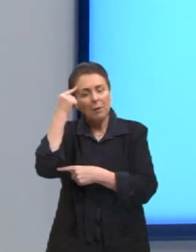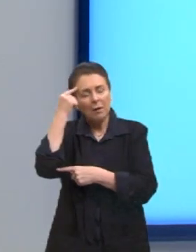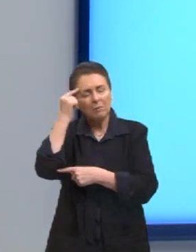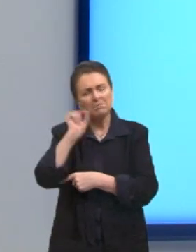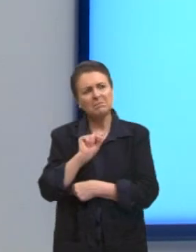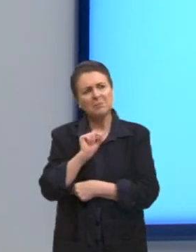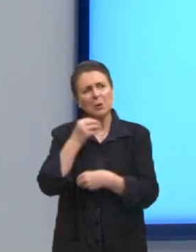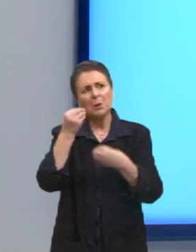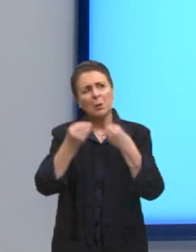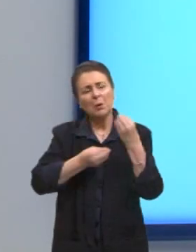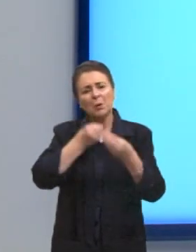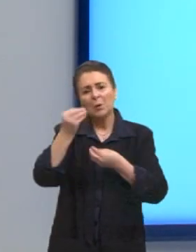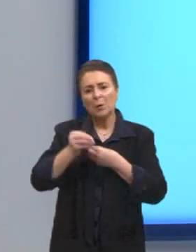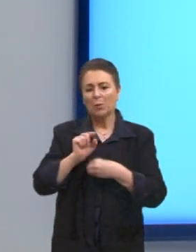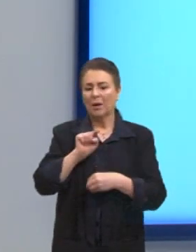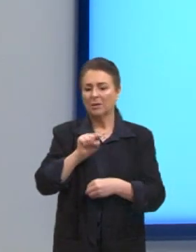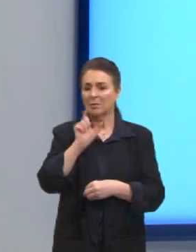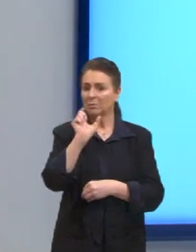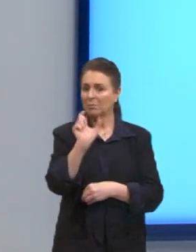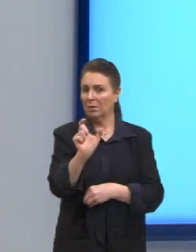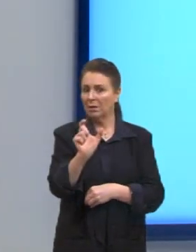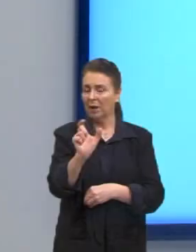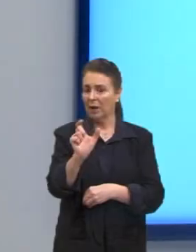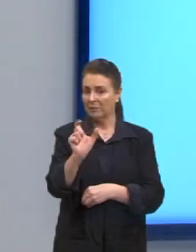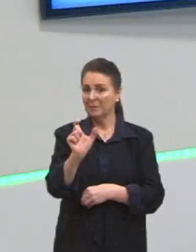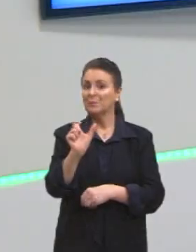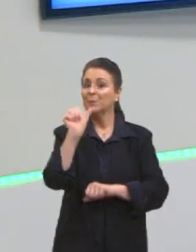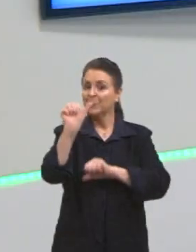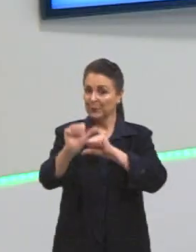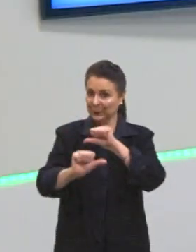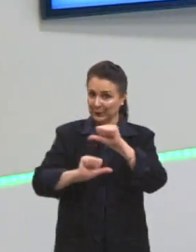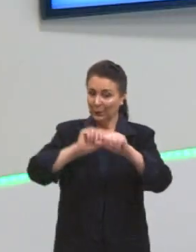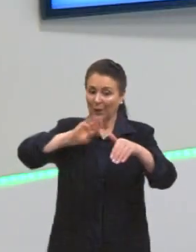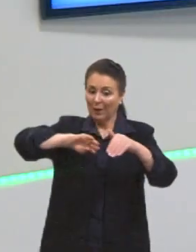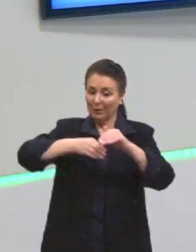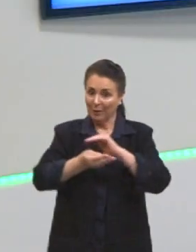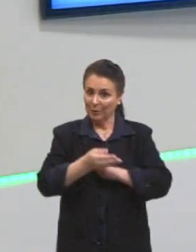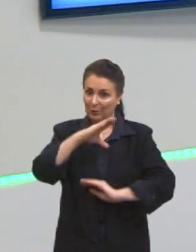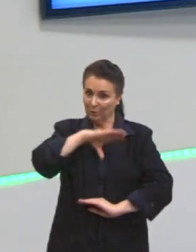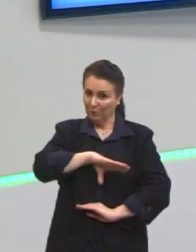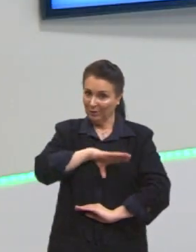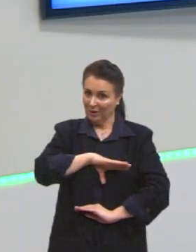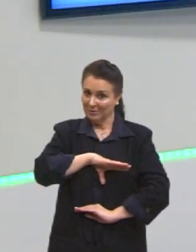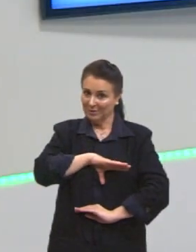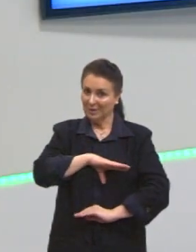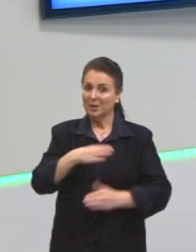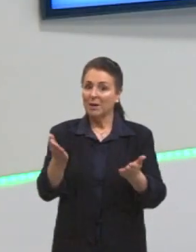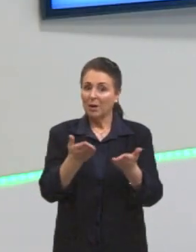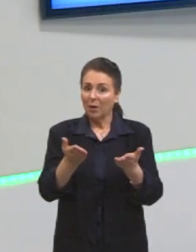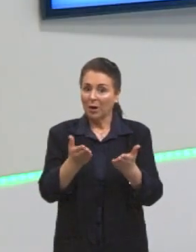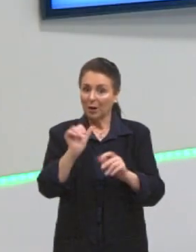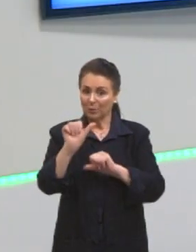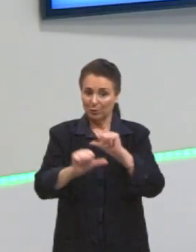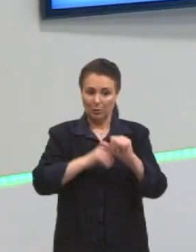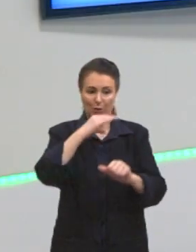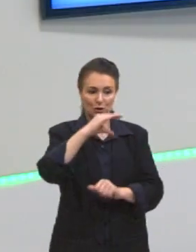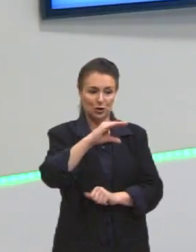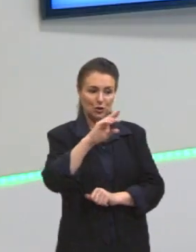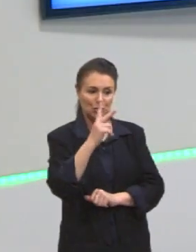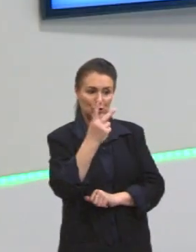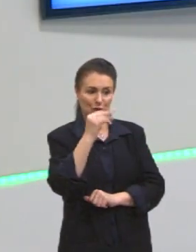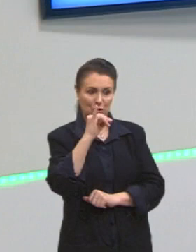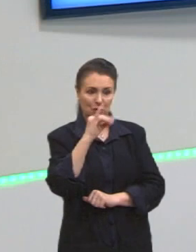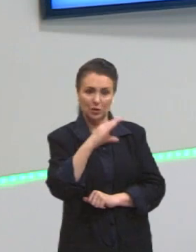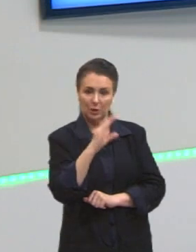como essa palavra aportuguesou-se e ela ganhou um Q, o E no final. Shiki. E por que isso